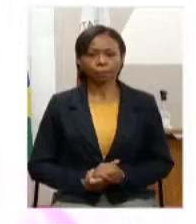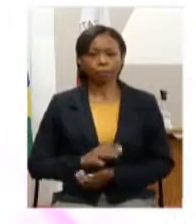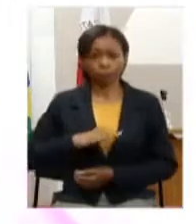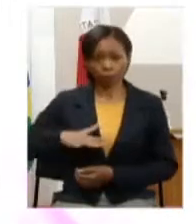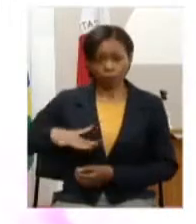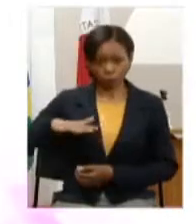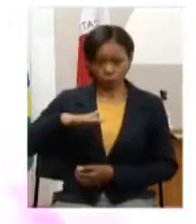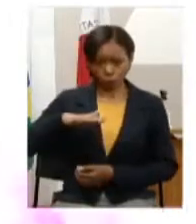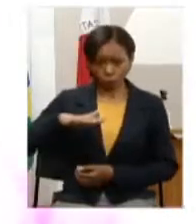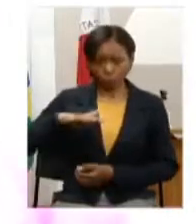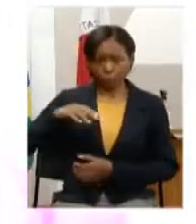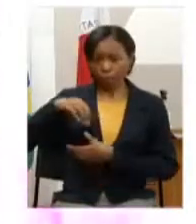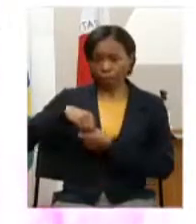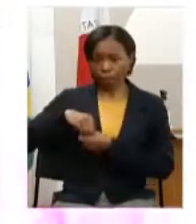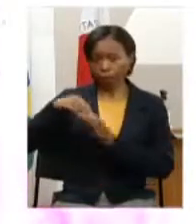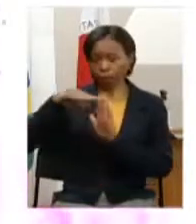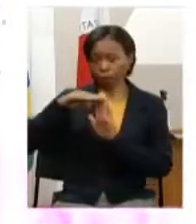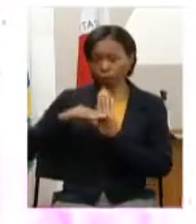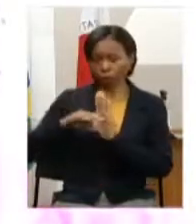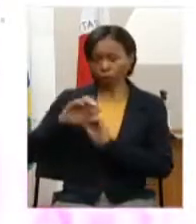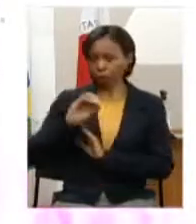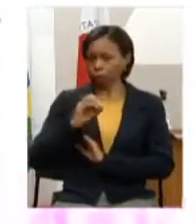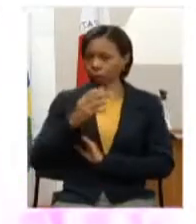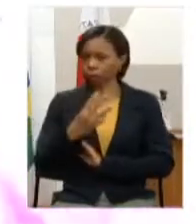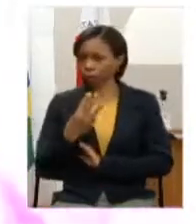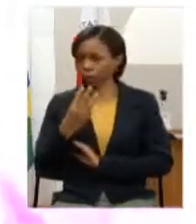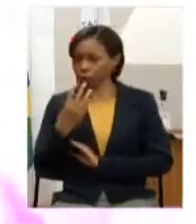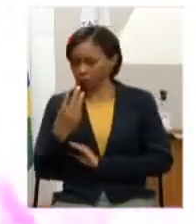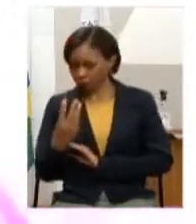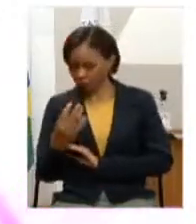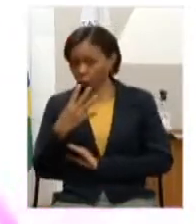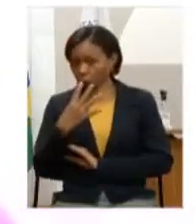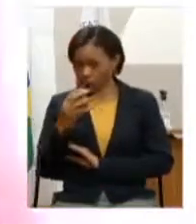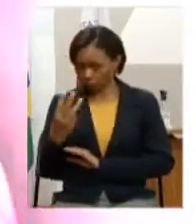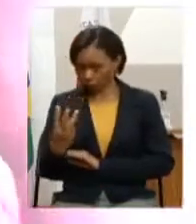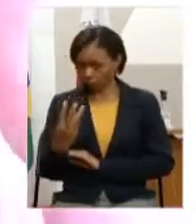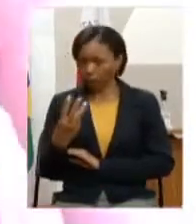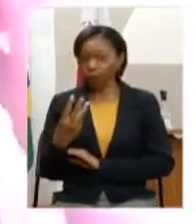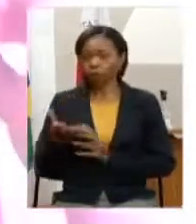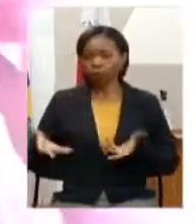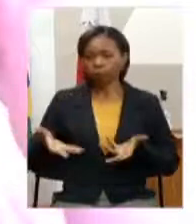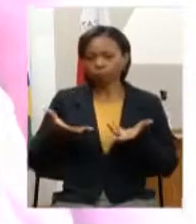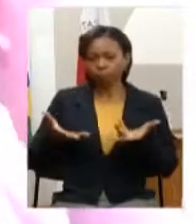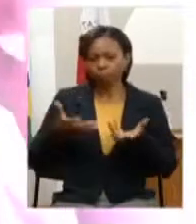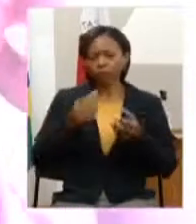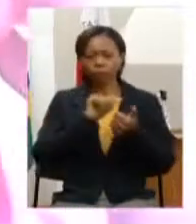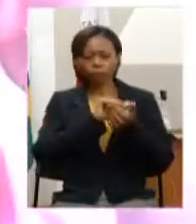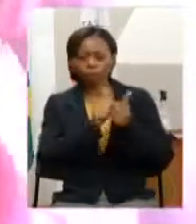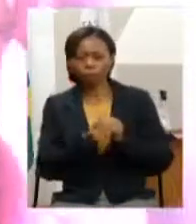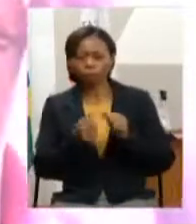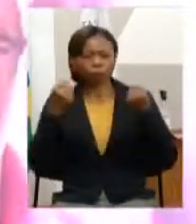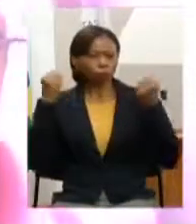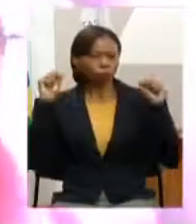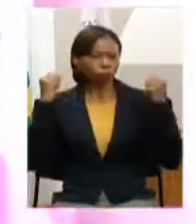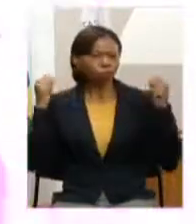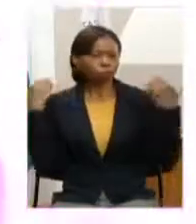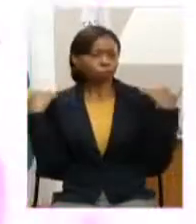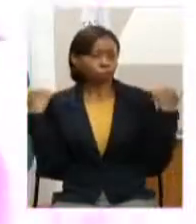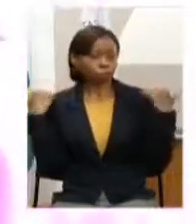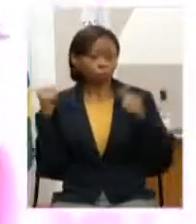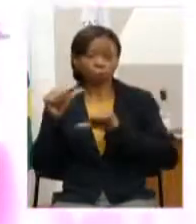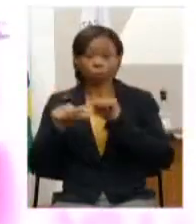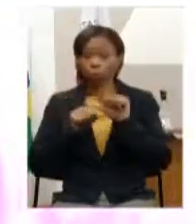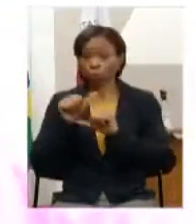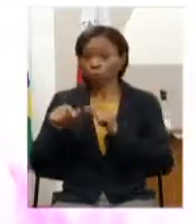do programa 043 fomenta ao esporte a atividade física e ao lazer alterar a finalidade da ação